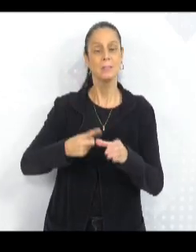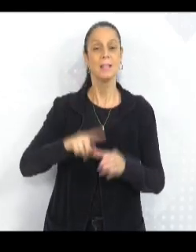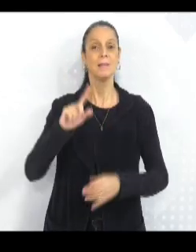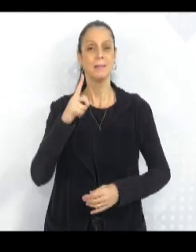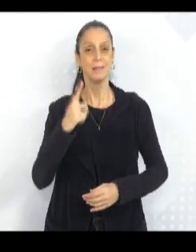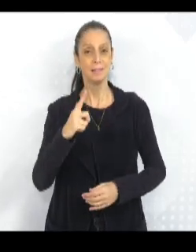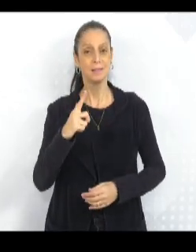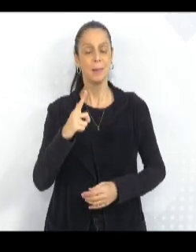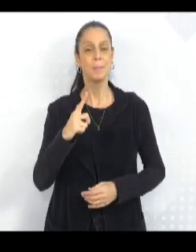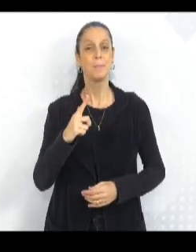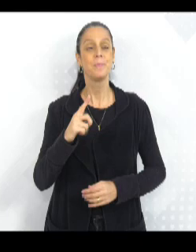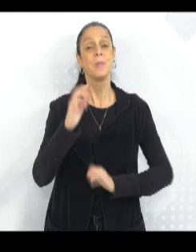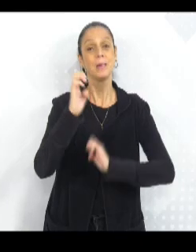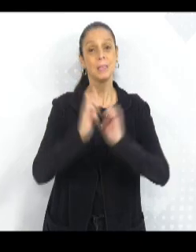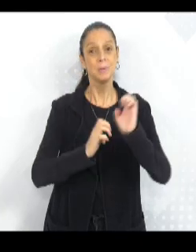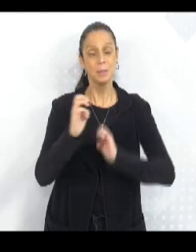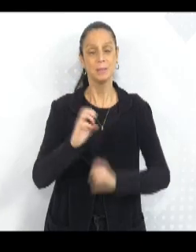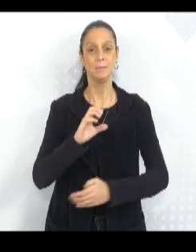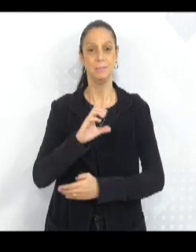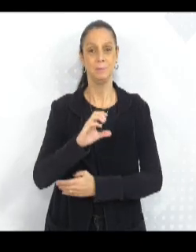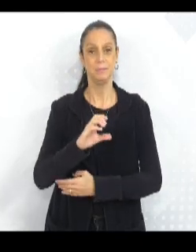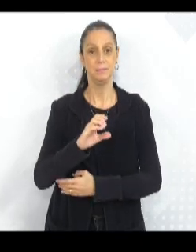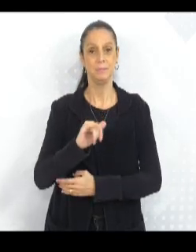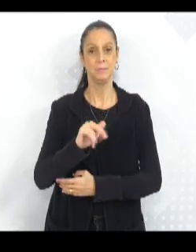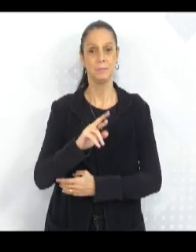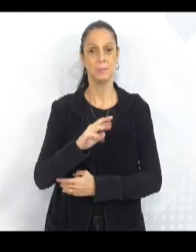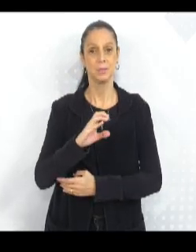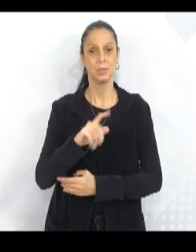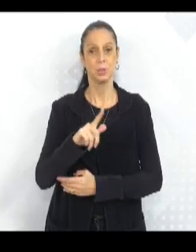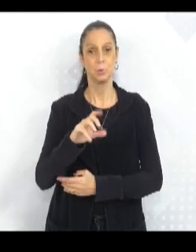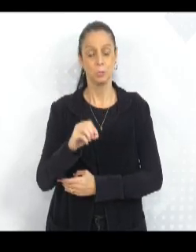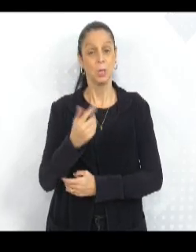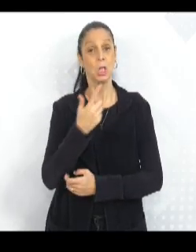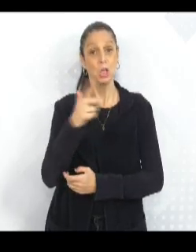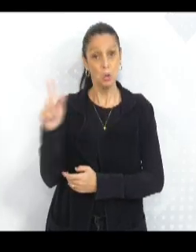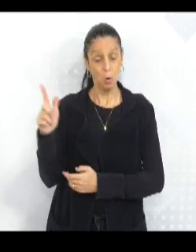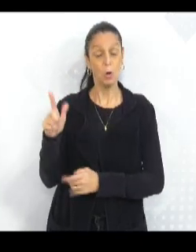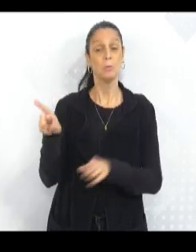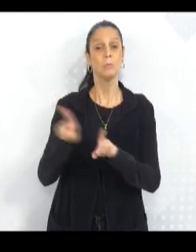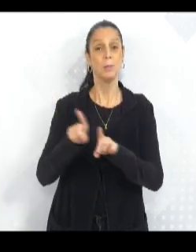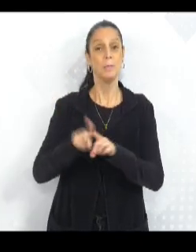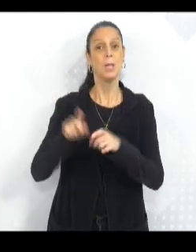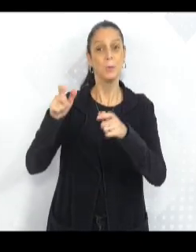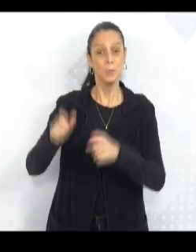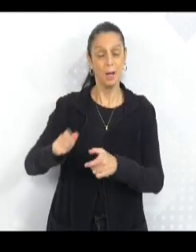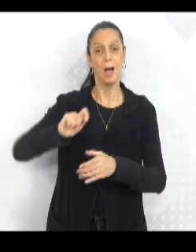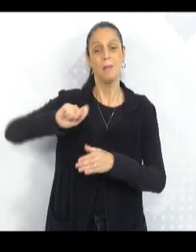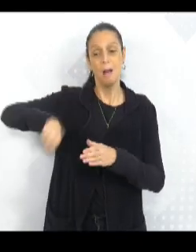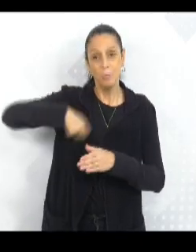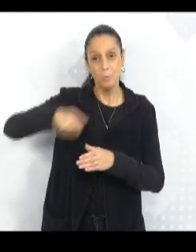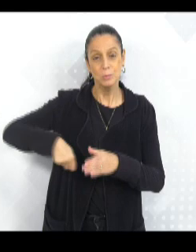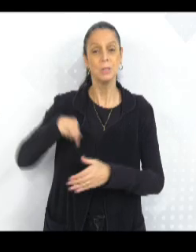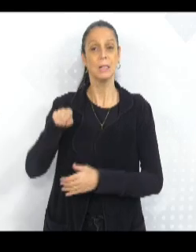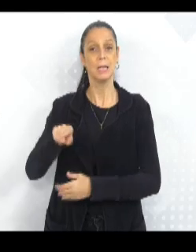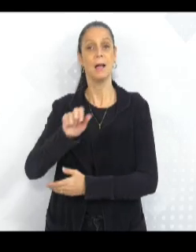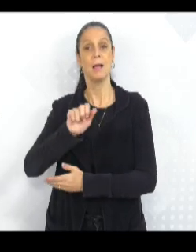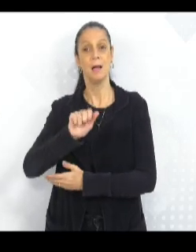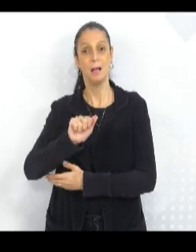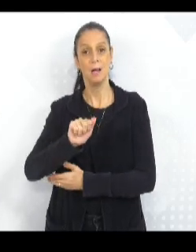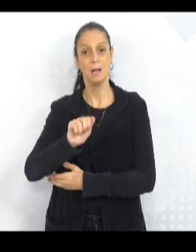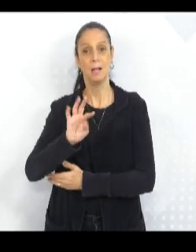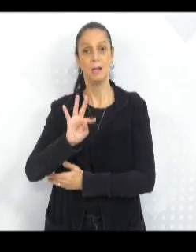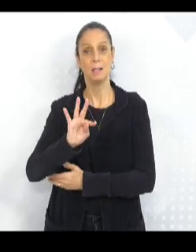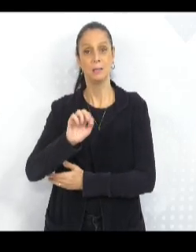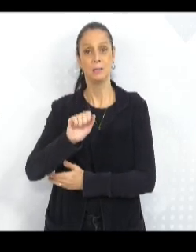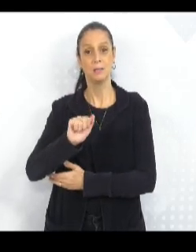Gaspar. E na cozinha do Otaliba. E por muitas vezes, quantas e quantas vezes? Era doméstica nas casas dos